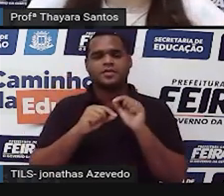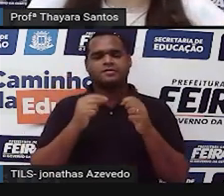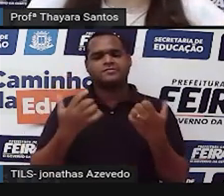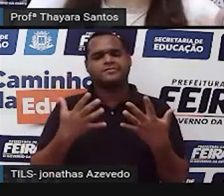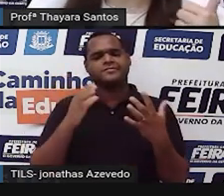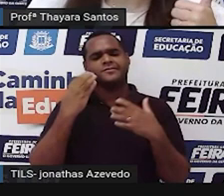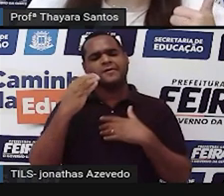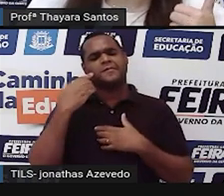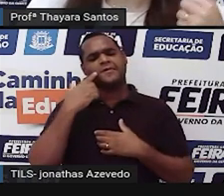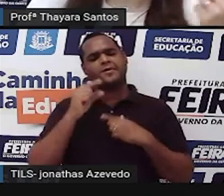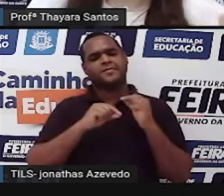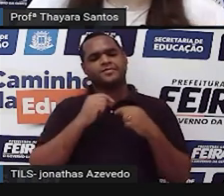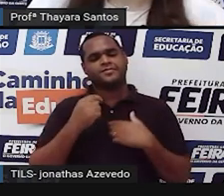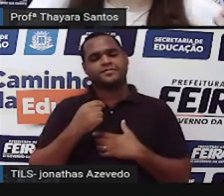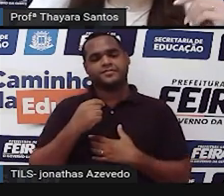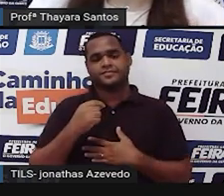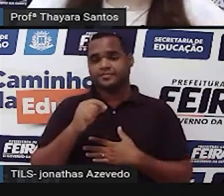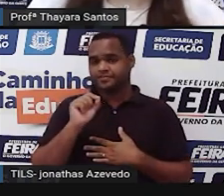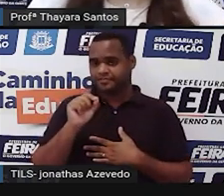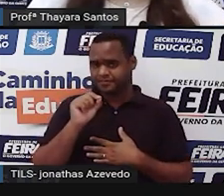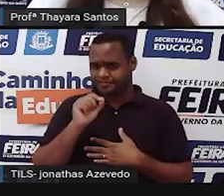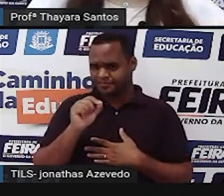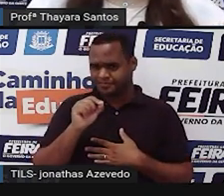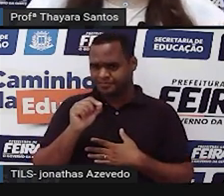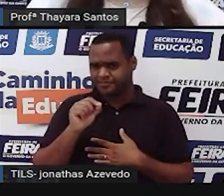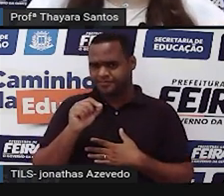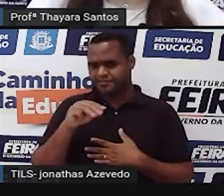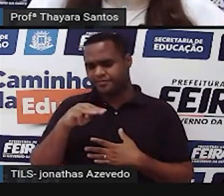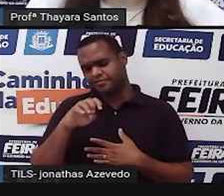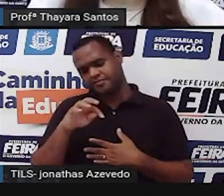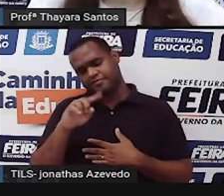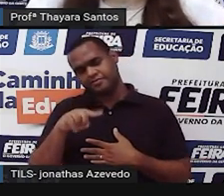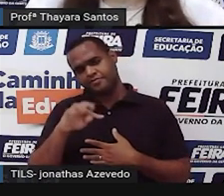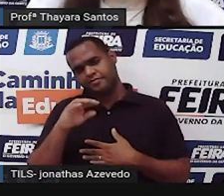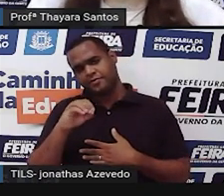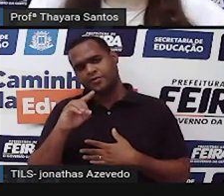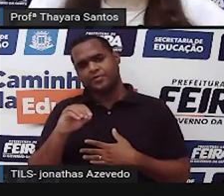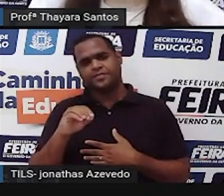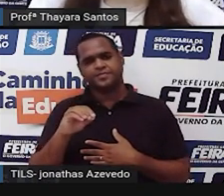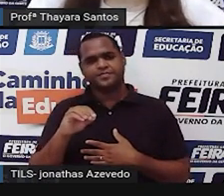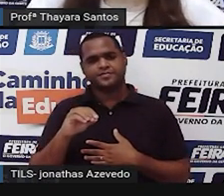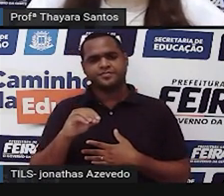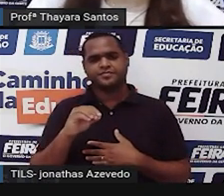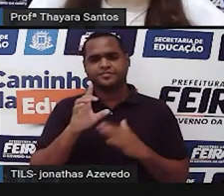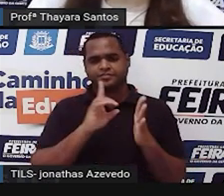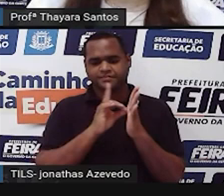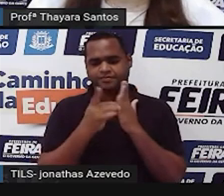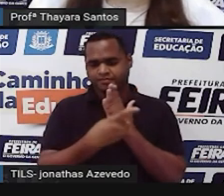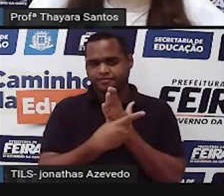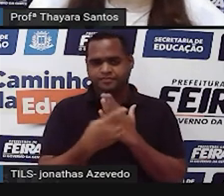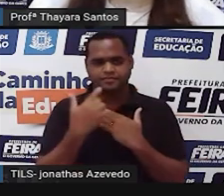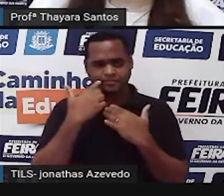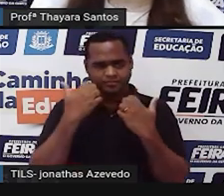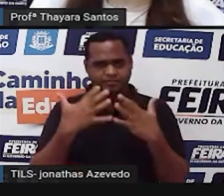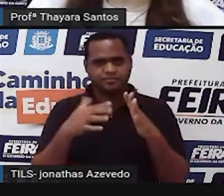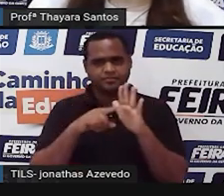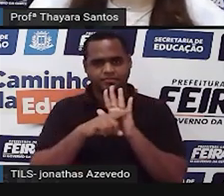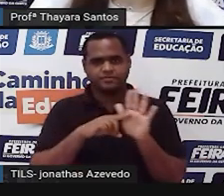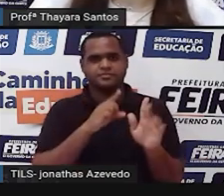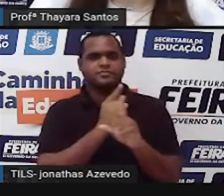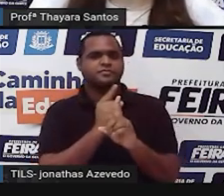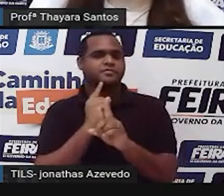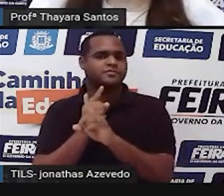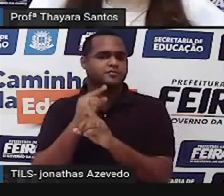método? Primeiro, vamos ver o que é método. Depois a gente fala sobre método científico. Se a gente pesquisa no dicionário o que quer dizer a palavrinha